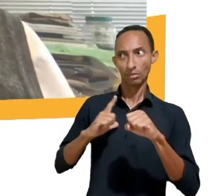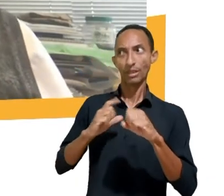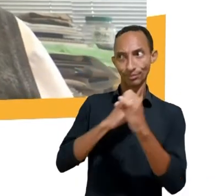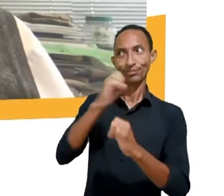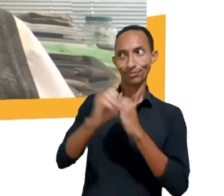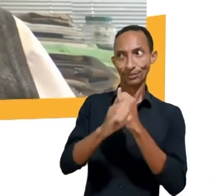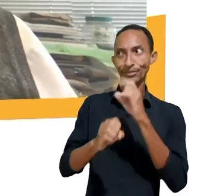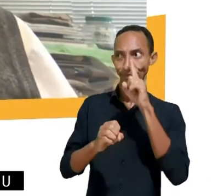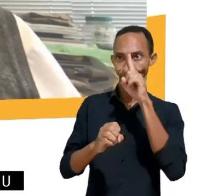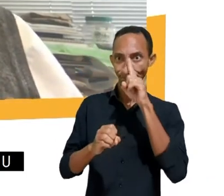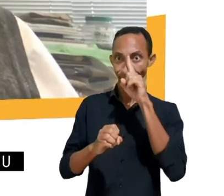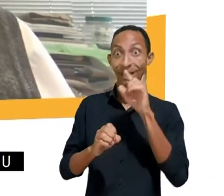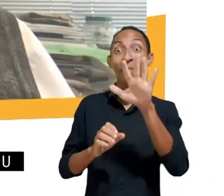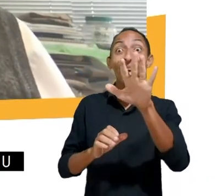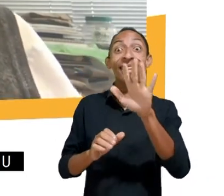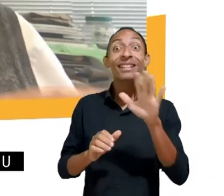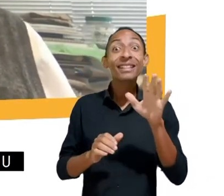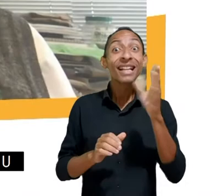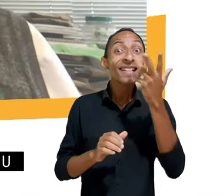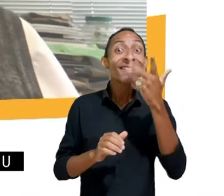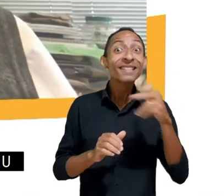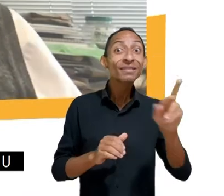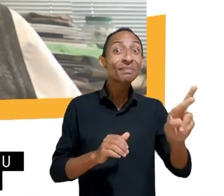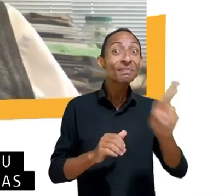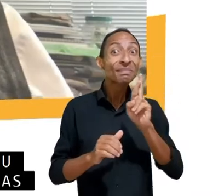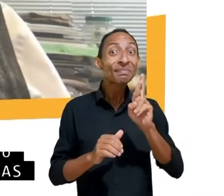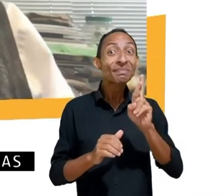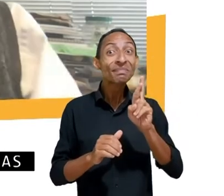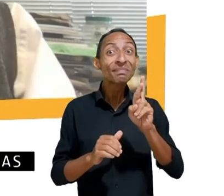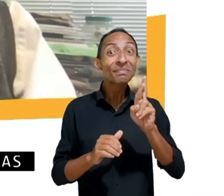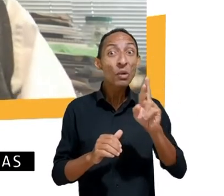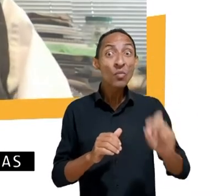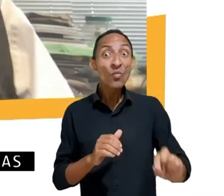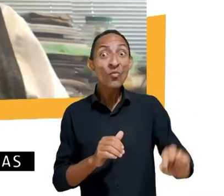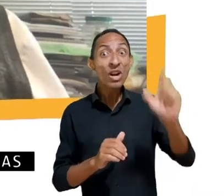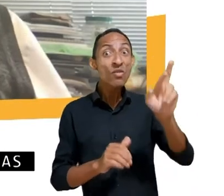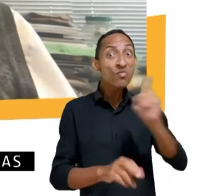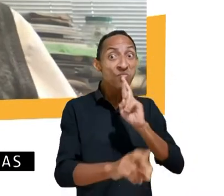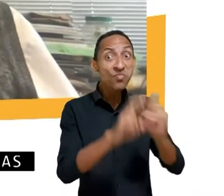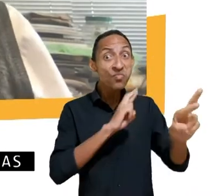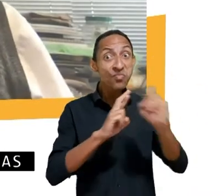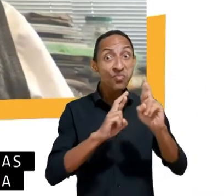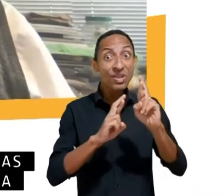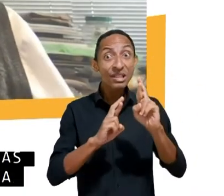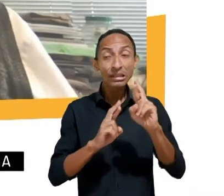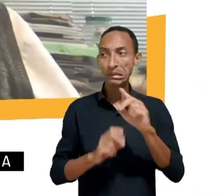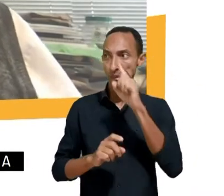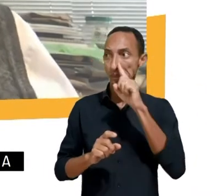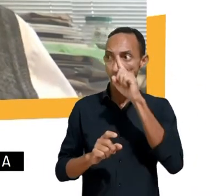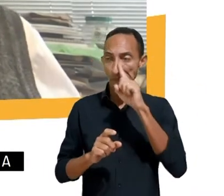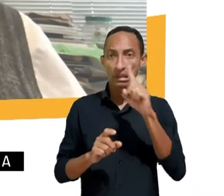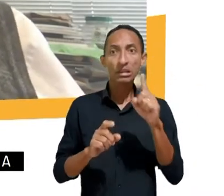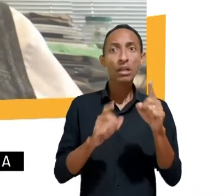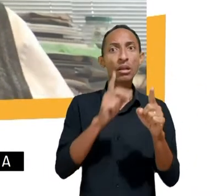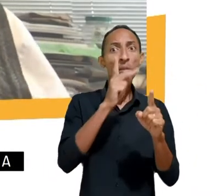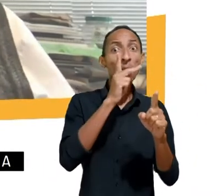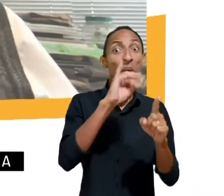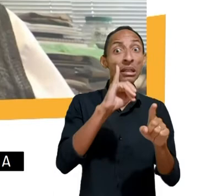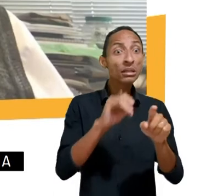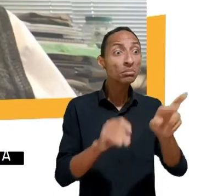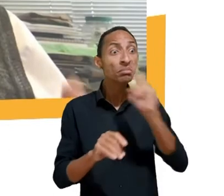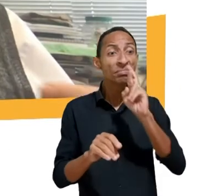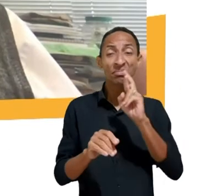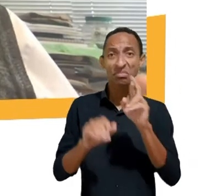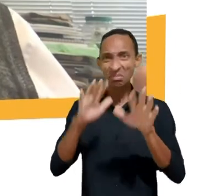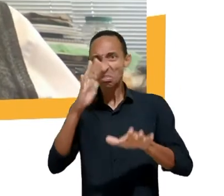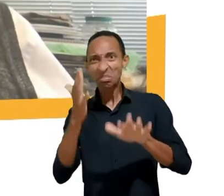crianças teve uma porcentagem maior de vejo perigos na internet do que a dos pais. Então, isso indica que, de alguma forma virtuosa, as